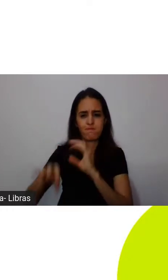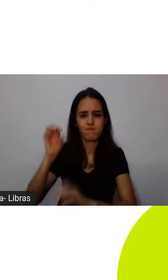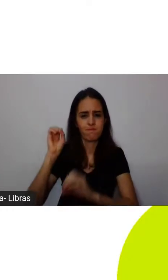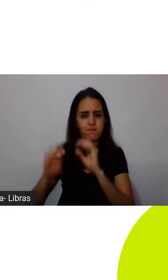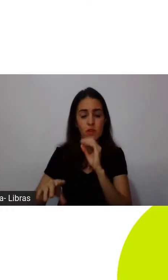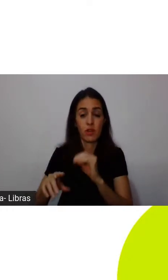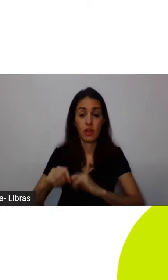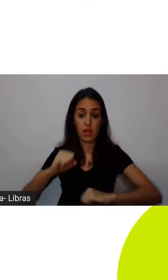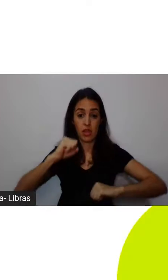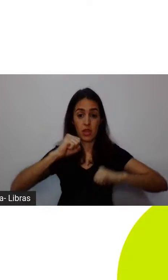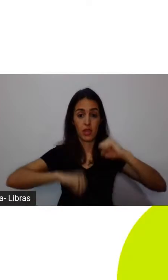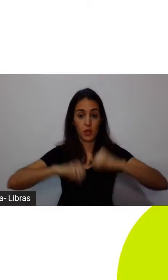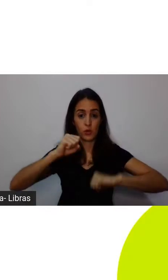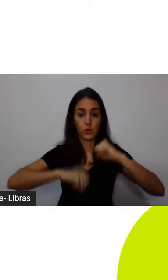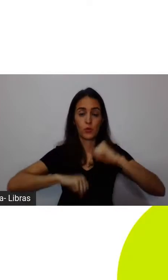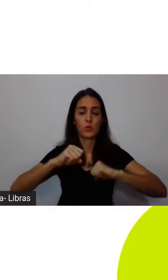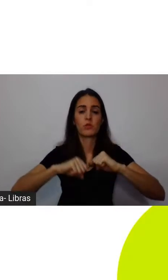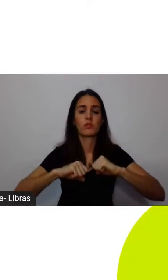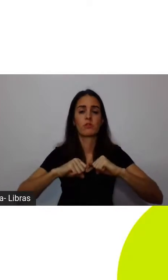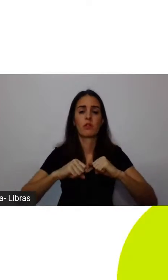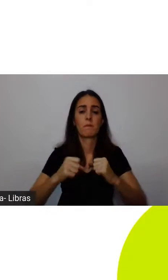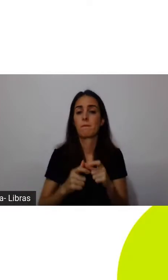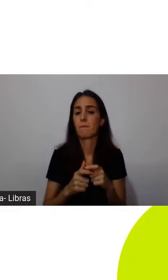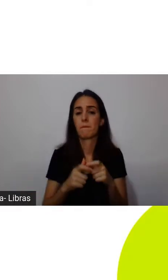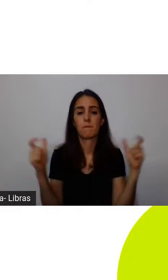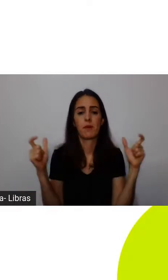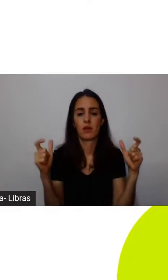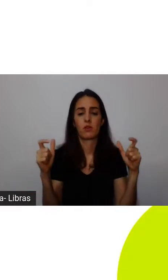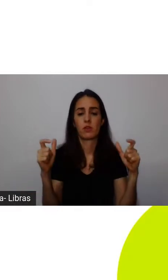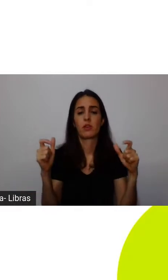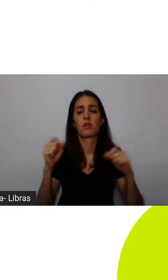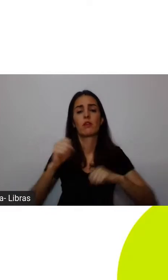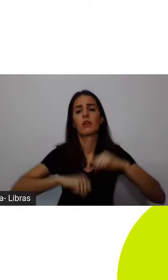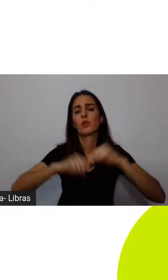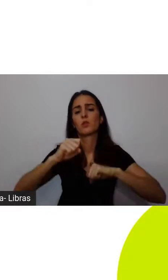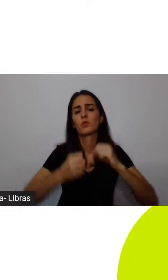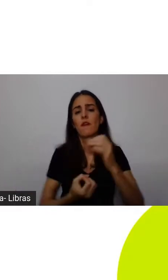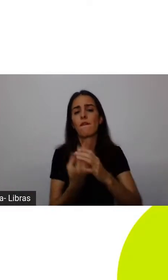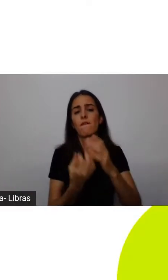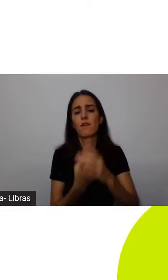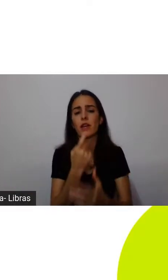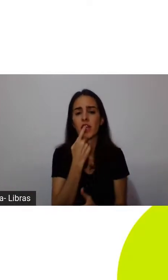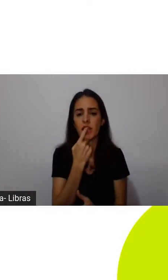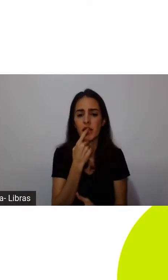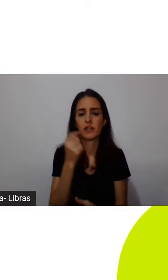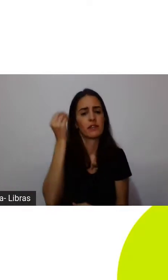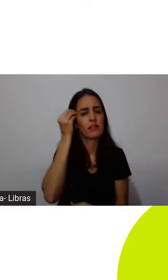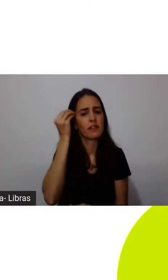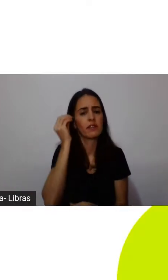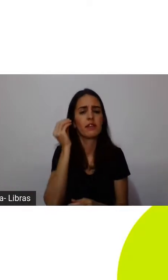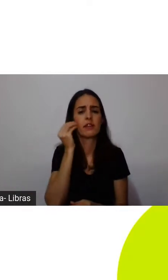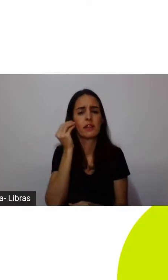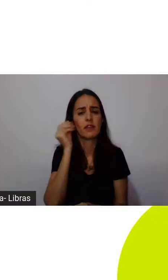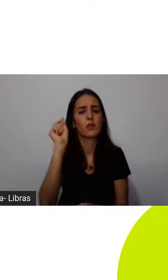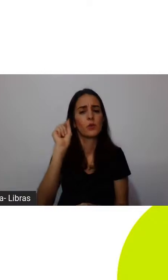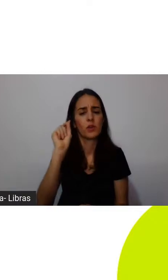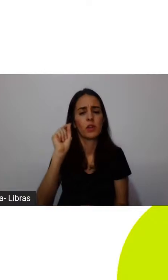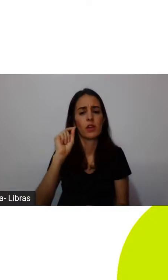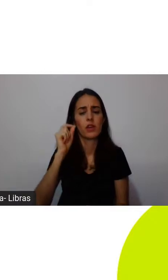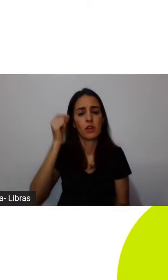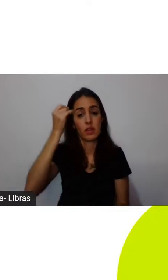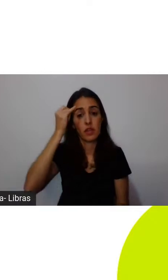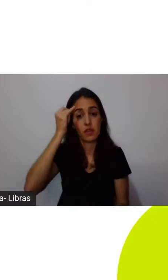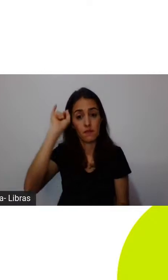do plástico tem, pelo menos em grande parte, a indústria do plástico tem tentado fazer plásticos cada vez mais